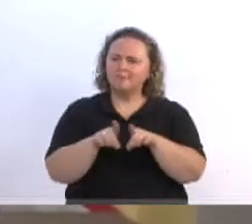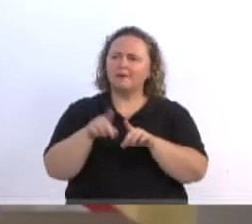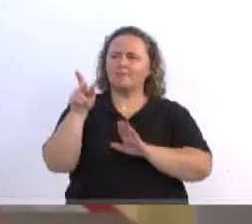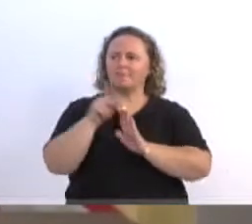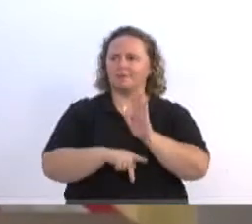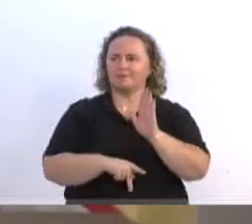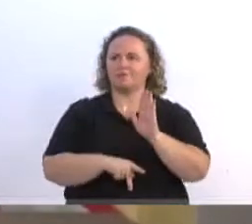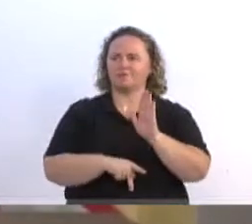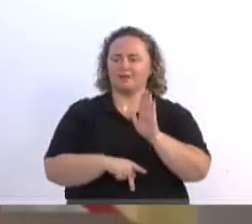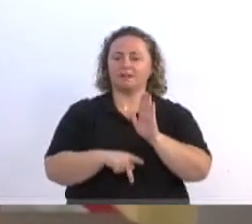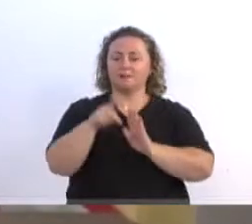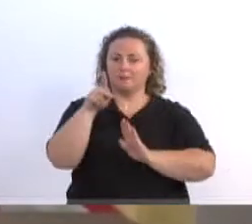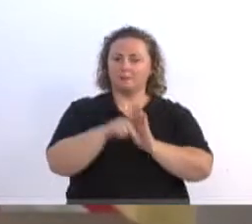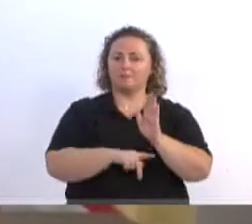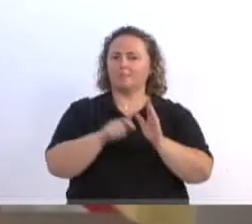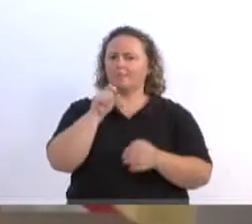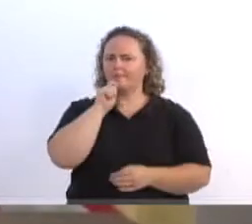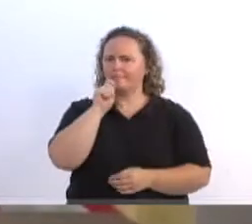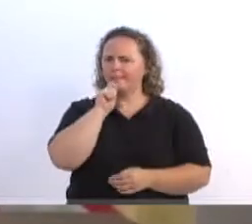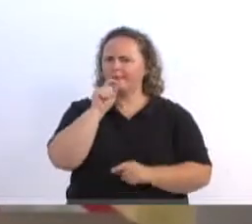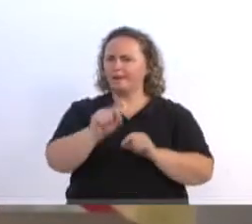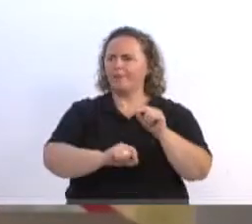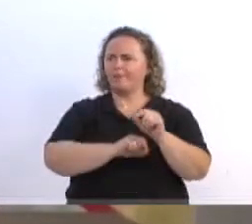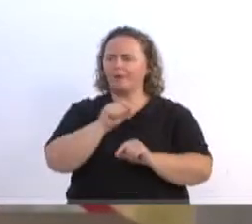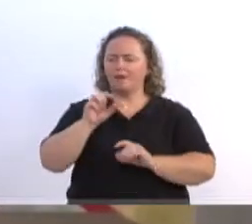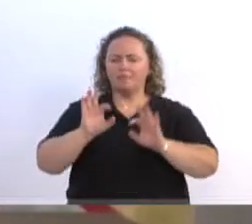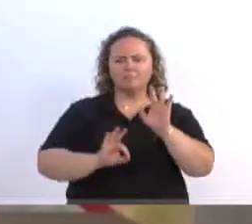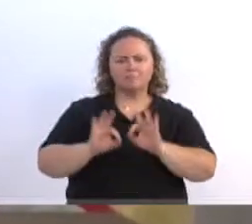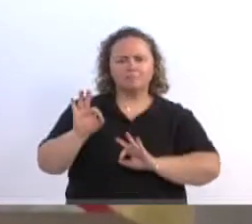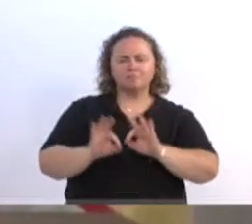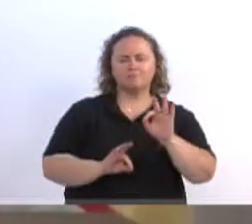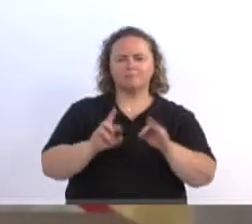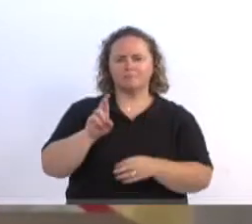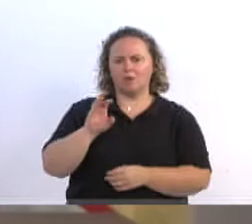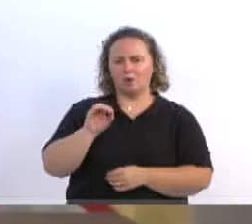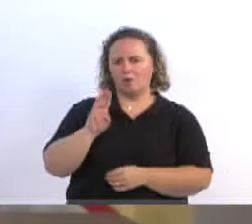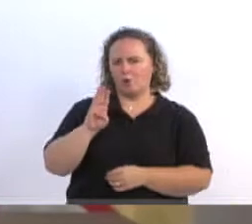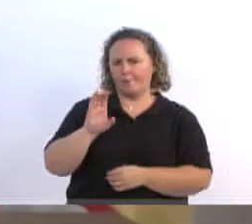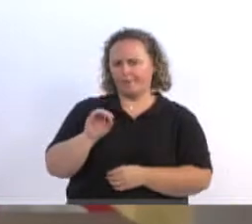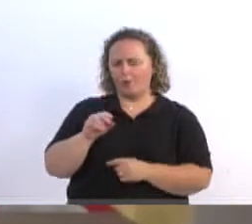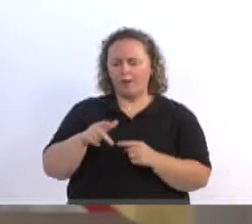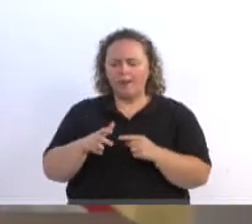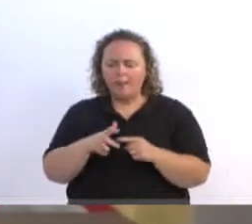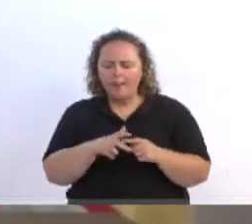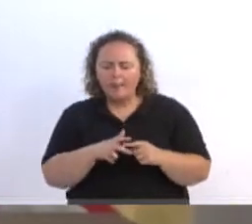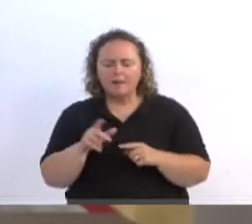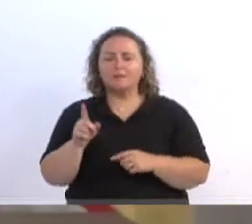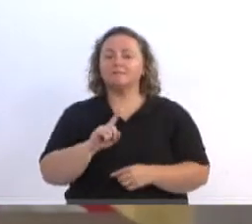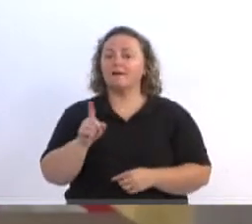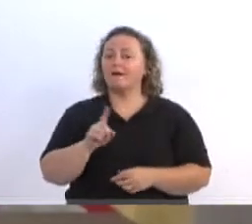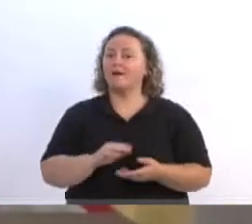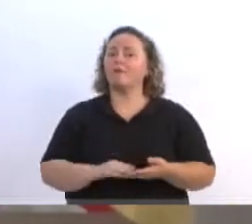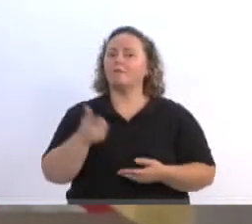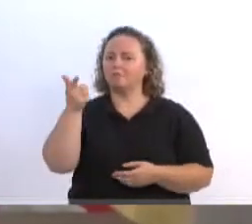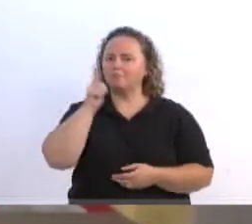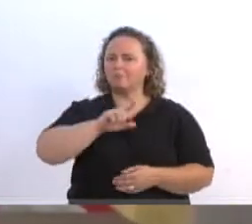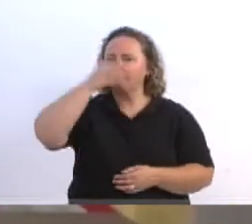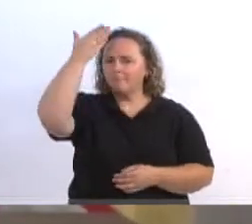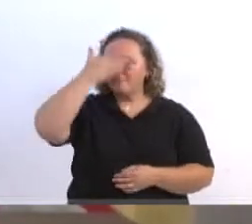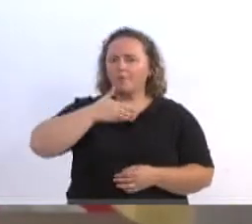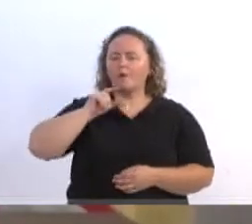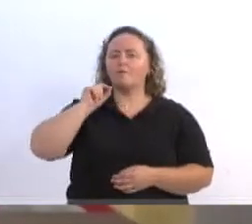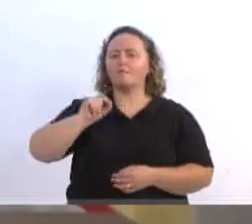Esse projeto não é um projeto onde você monta um robô e você precisa fazer uma operação. Eles ganharam e provaram de que